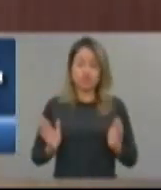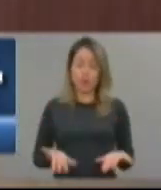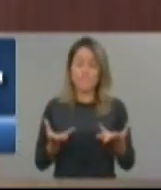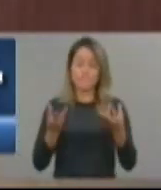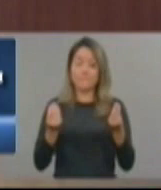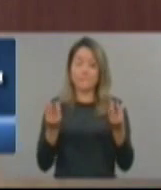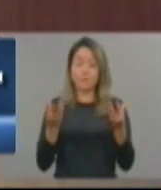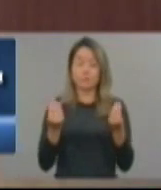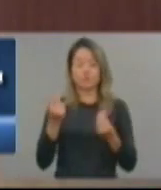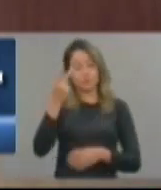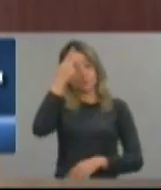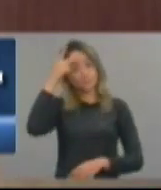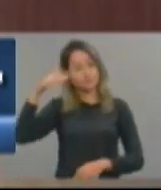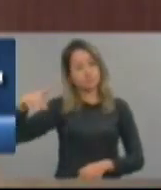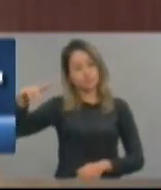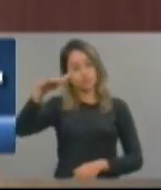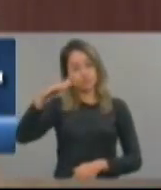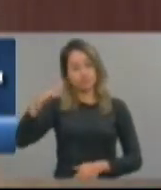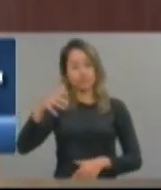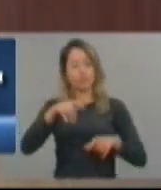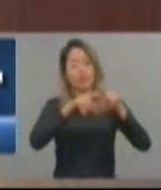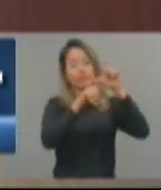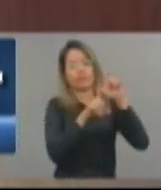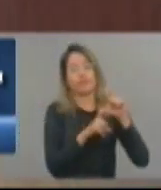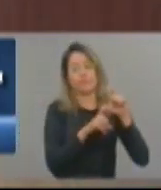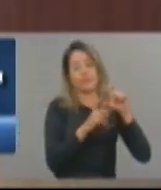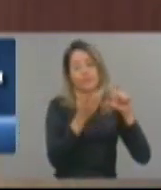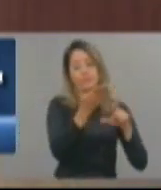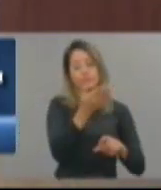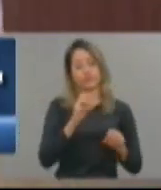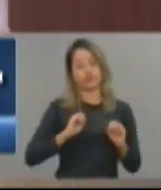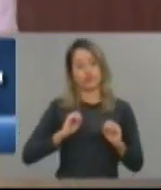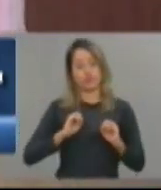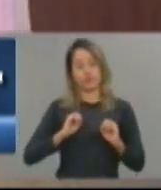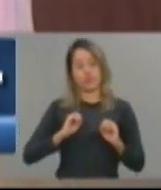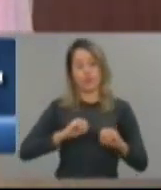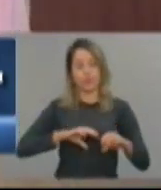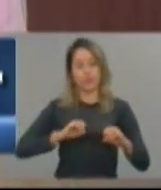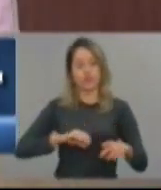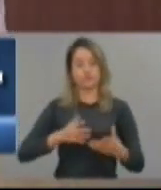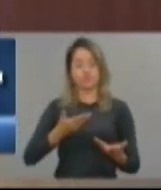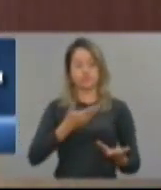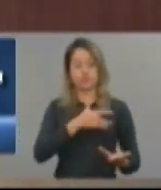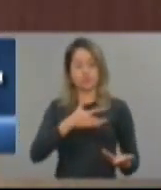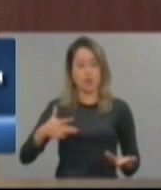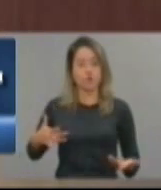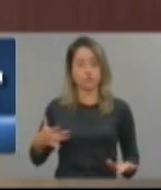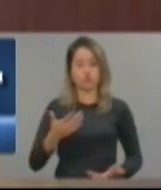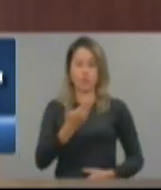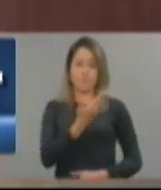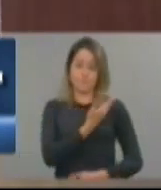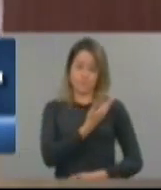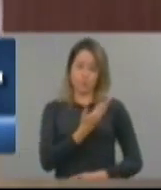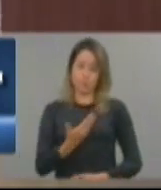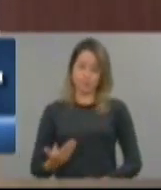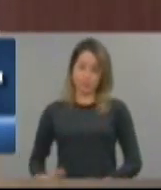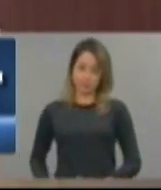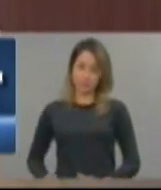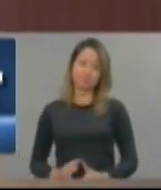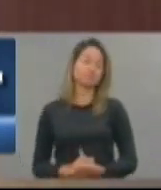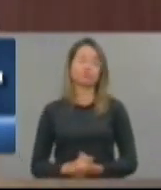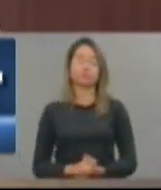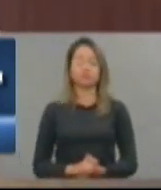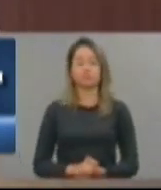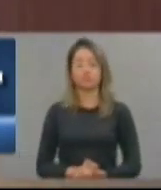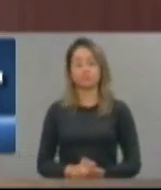cearenses que dependem do Sistema Público. Por mais irônico que possa parecer,